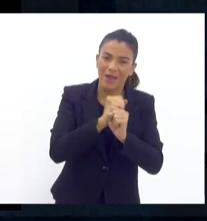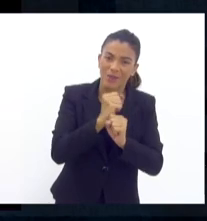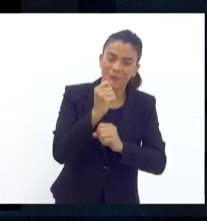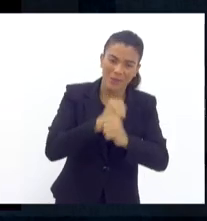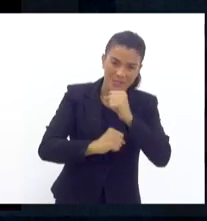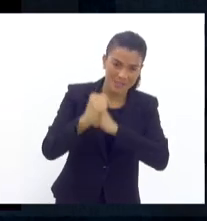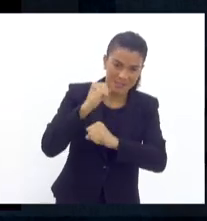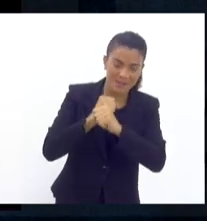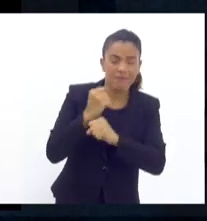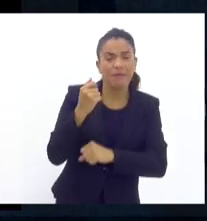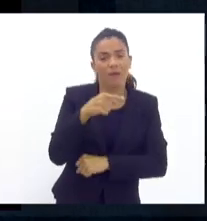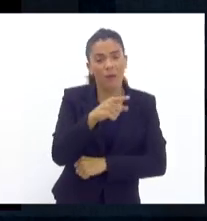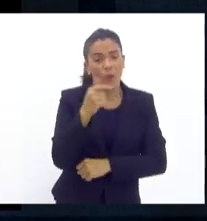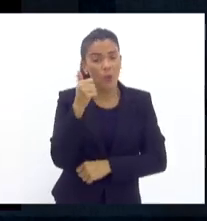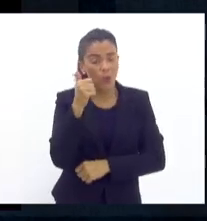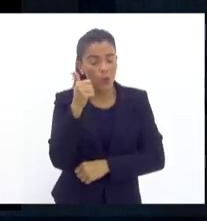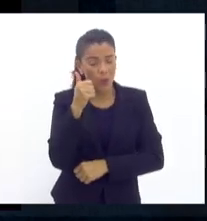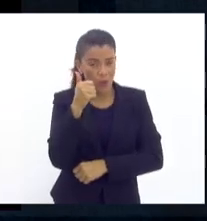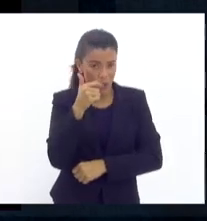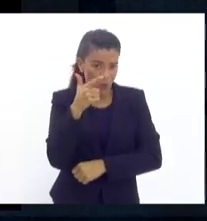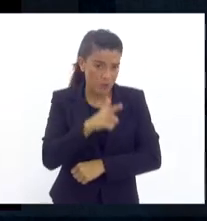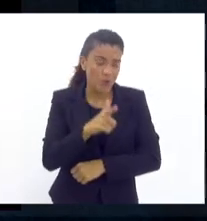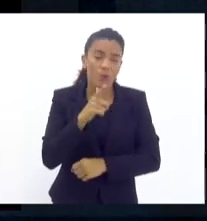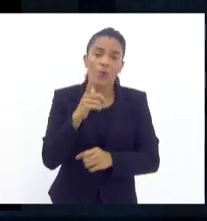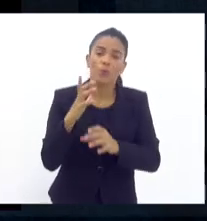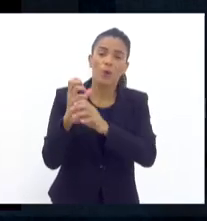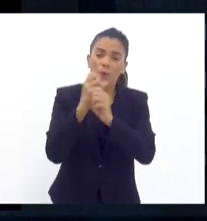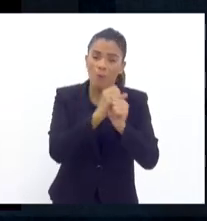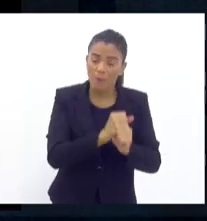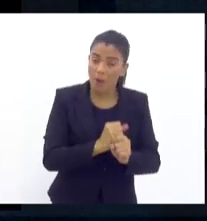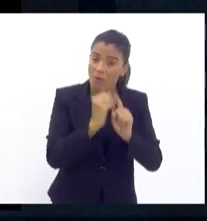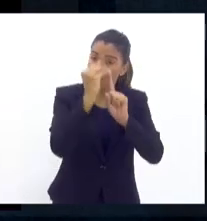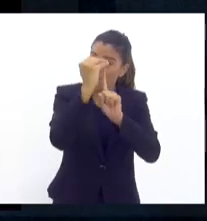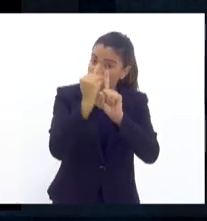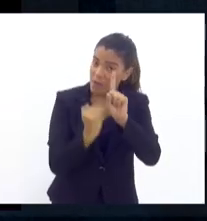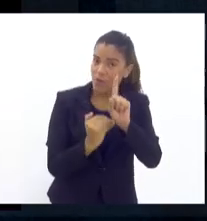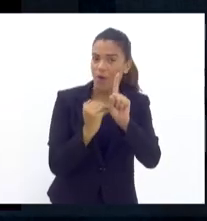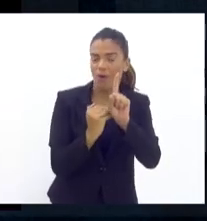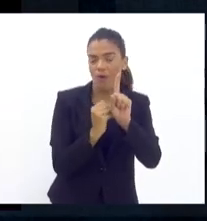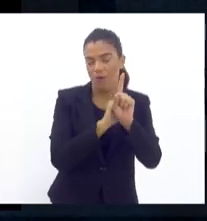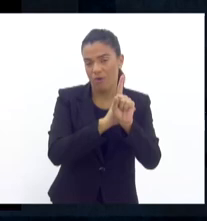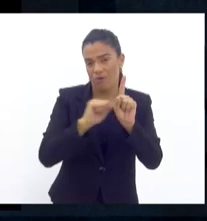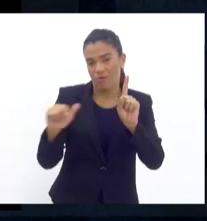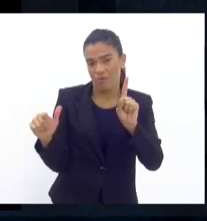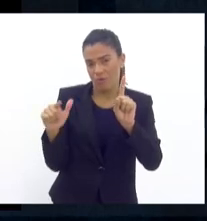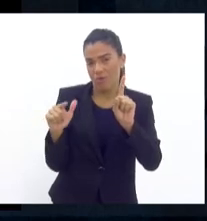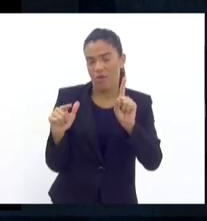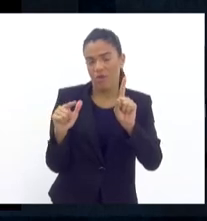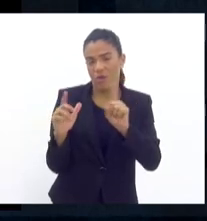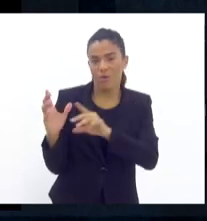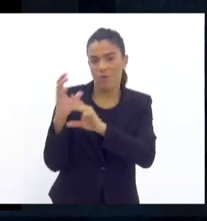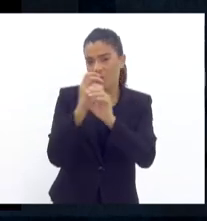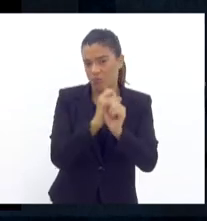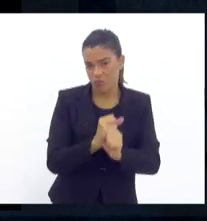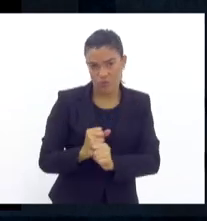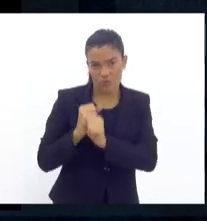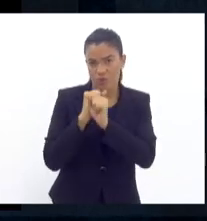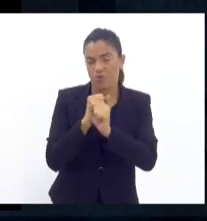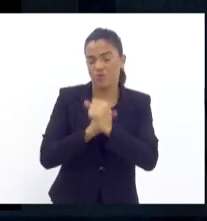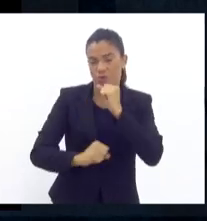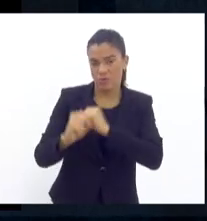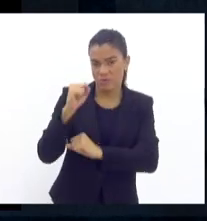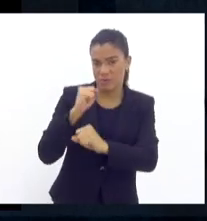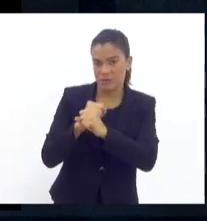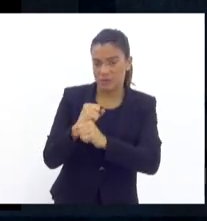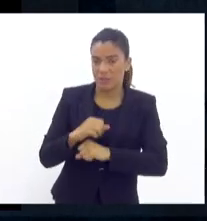os números alcançados em abril de 2023 foram menores ainda do que o que aconteceu em abril de